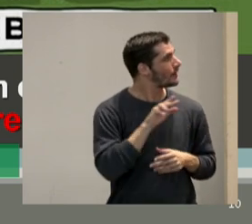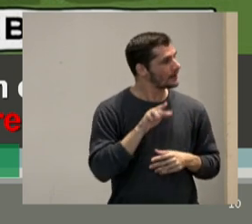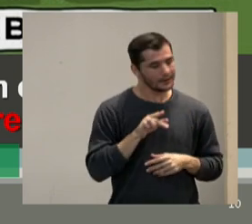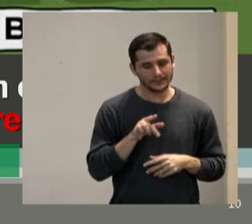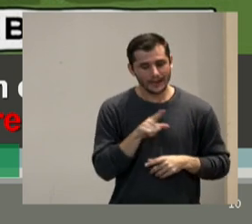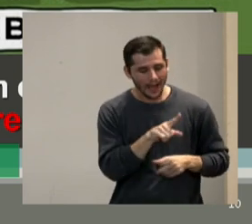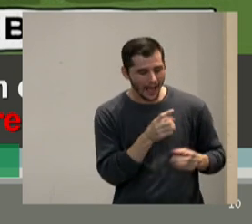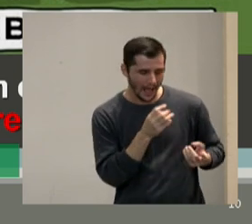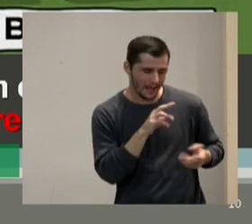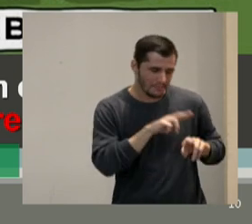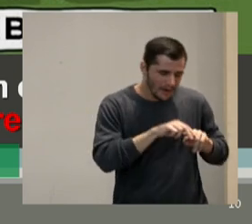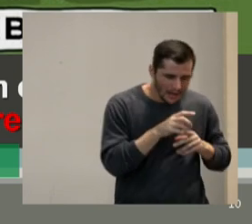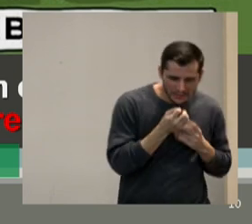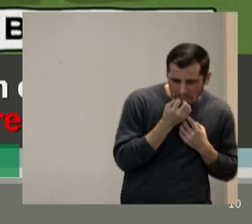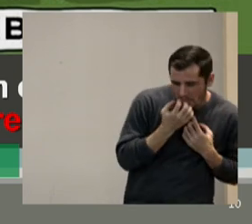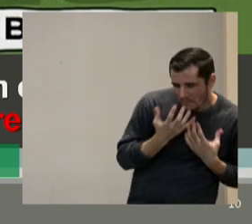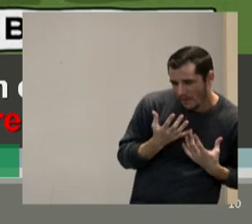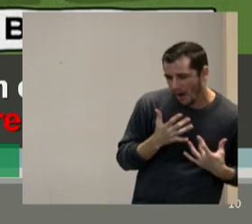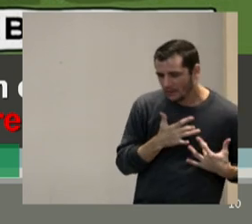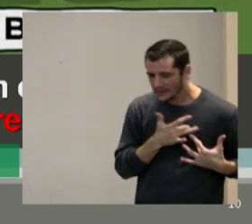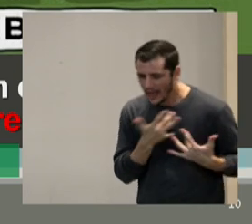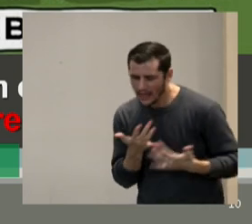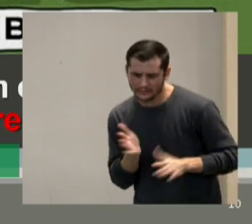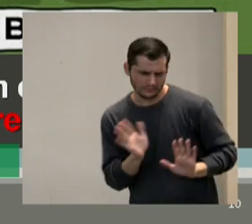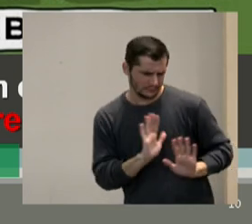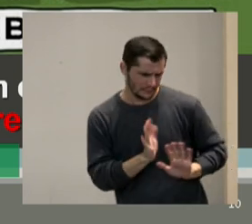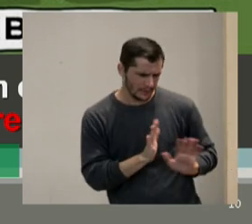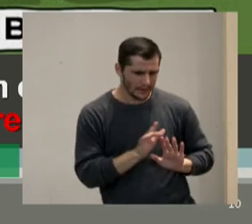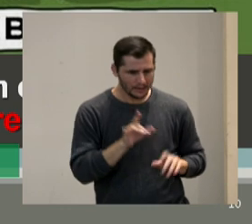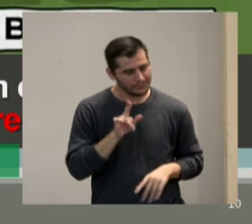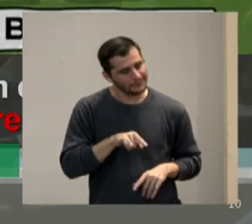benfeitoria porque é nesse ponto que a gente acaba chegando